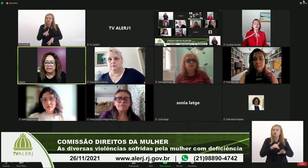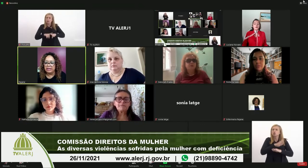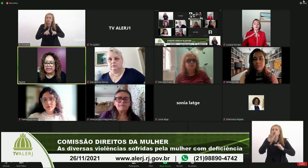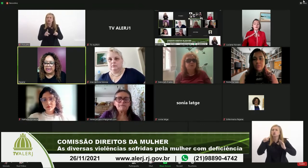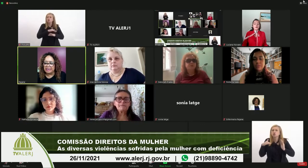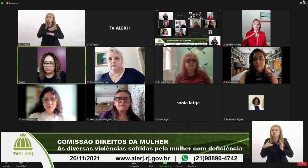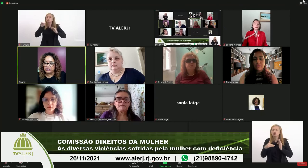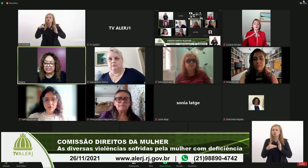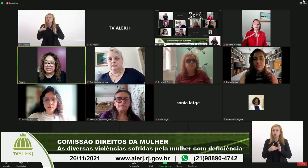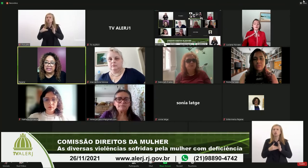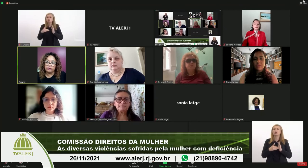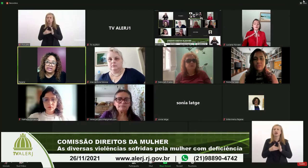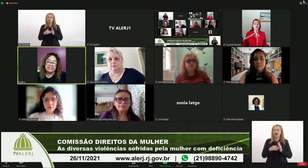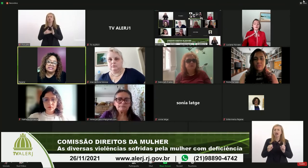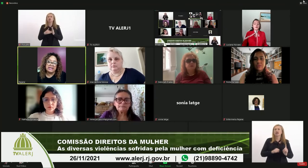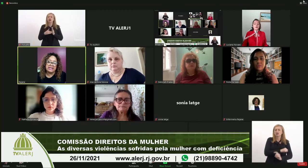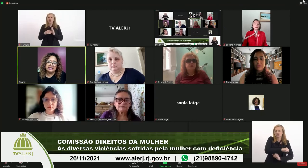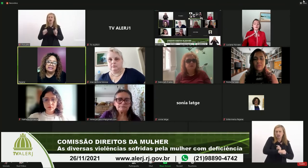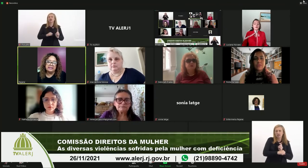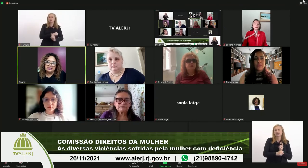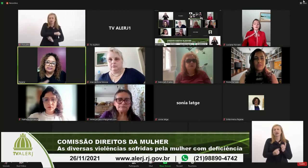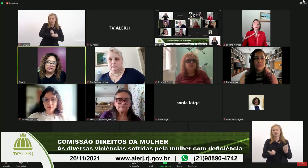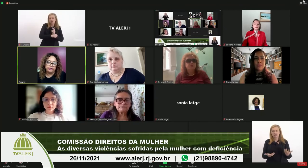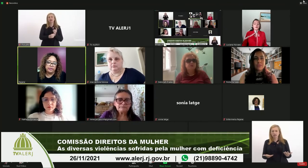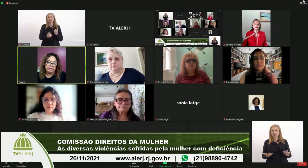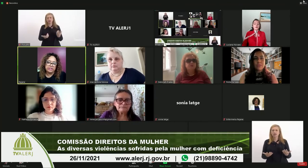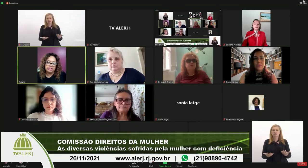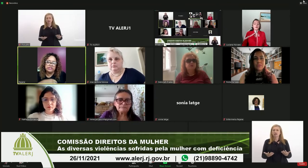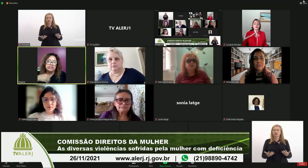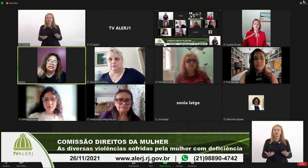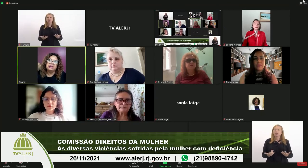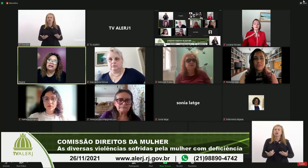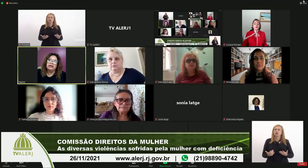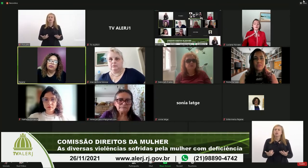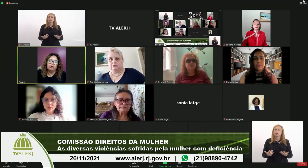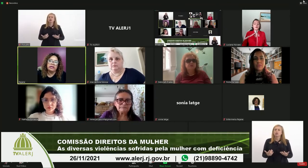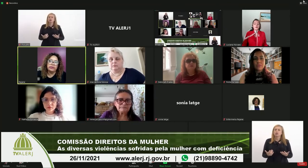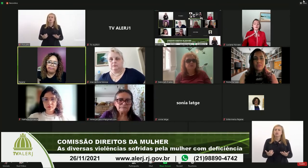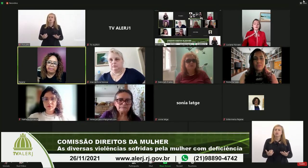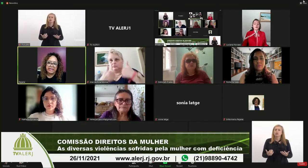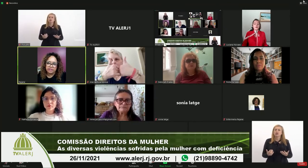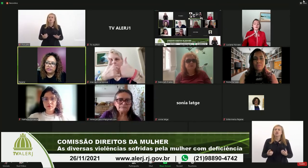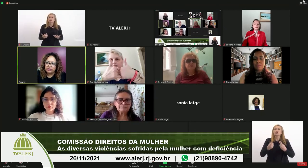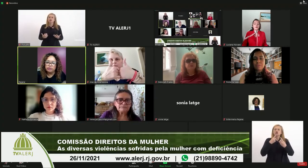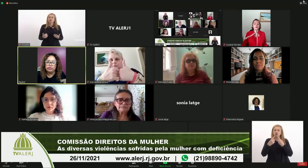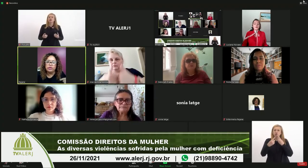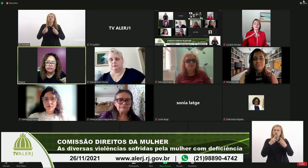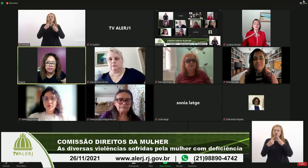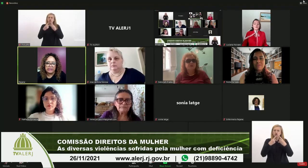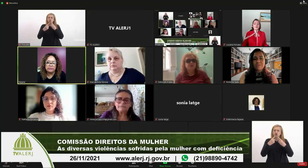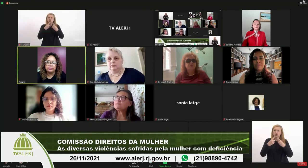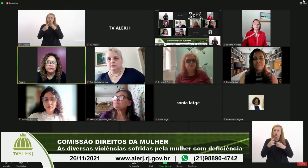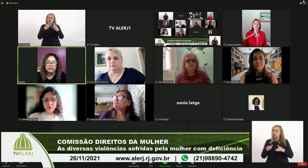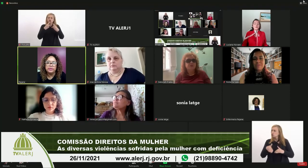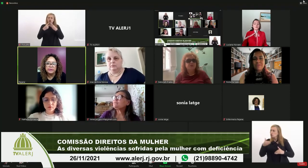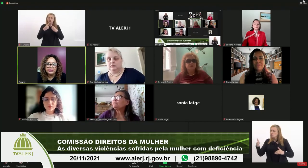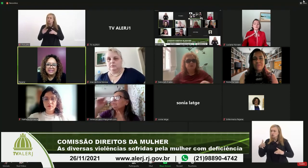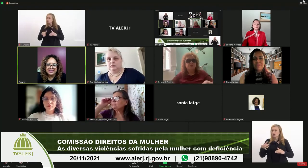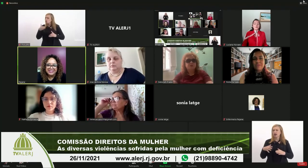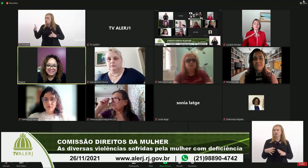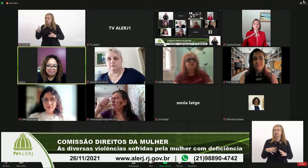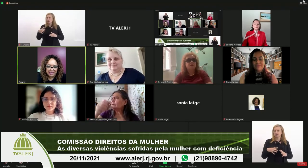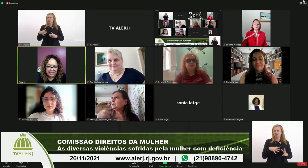toda a sociedade organizada de forma a gente colocar o debate do outro lado do muro.